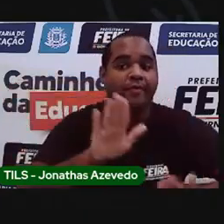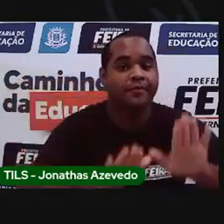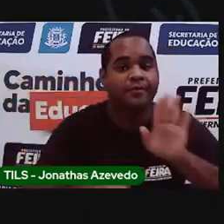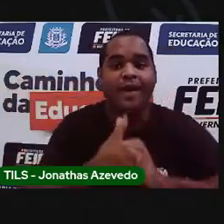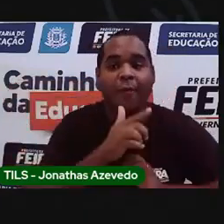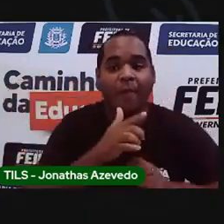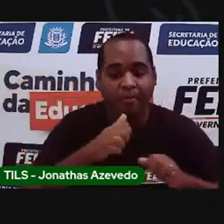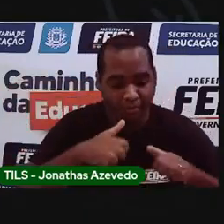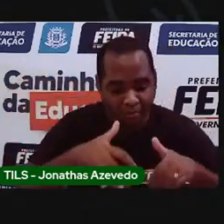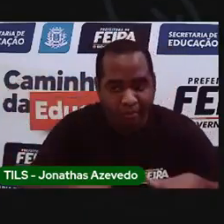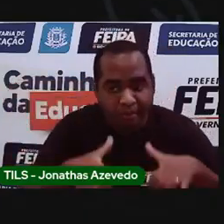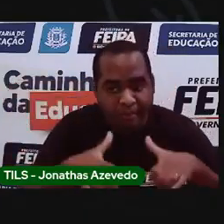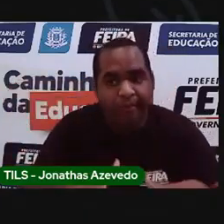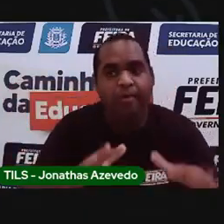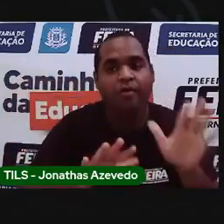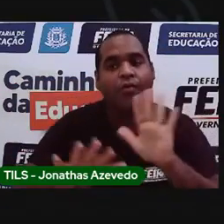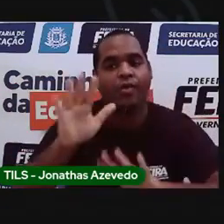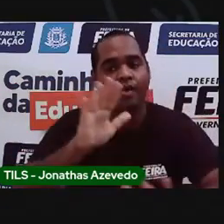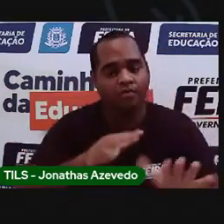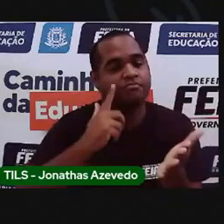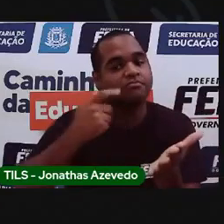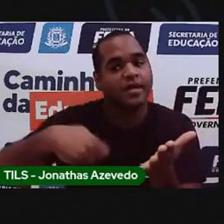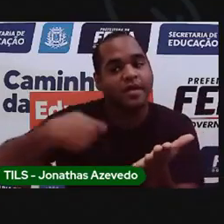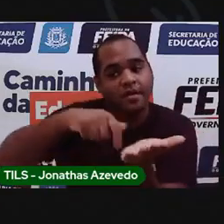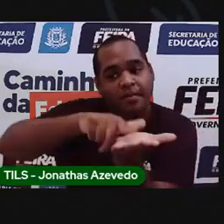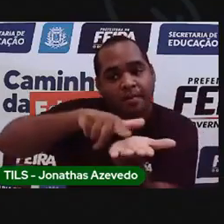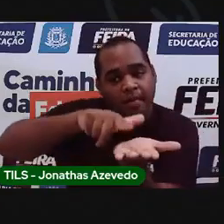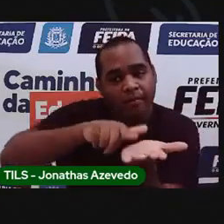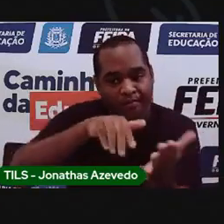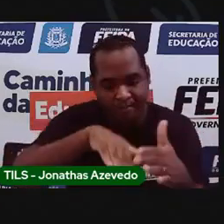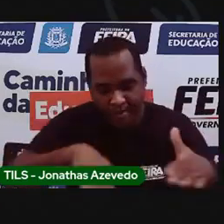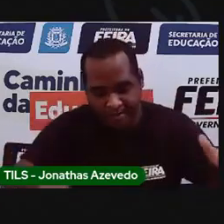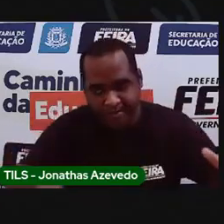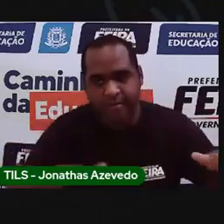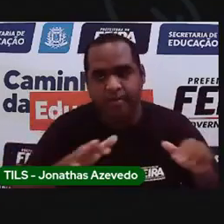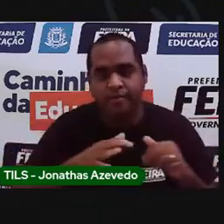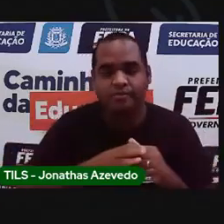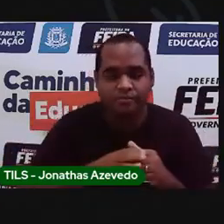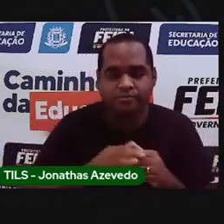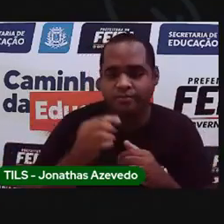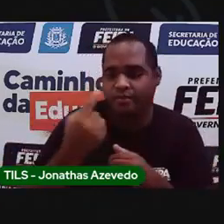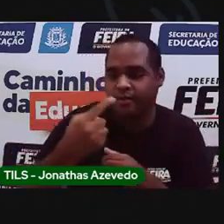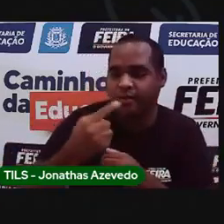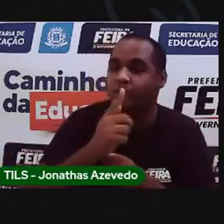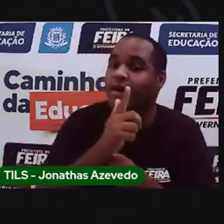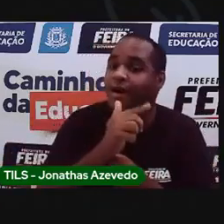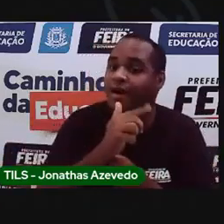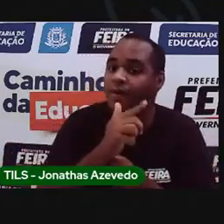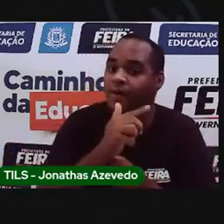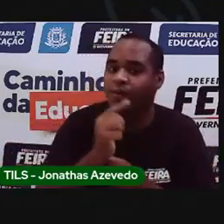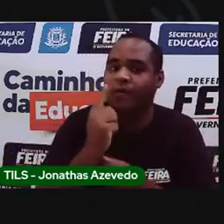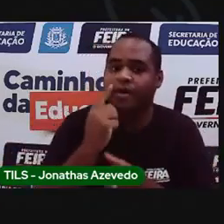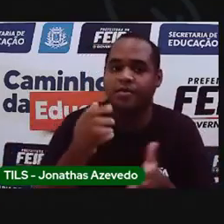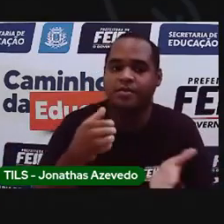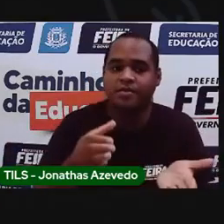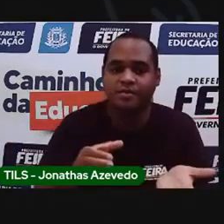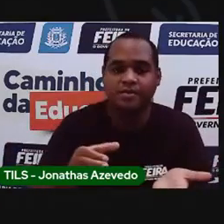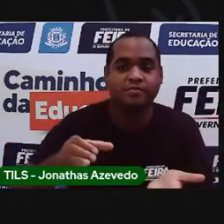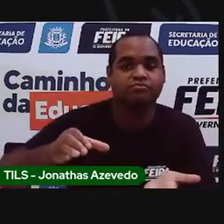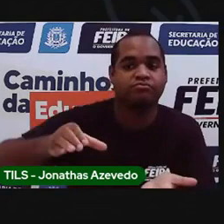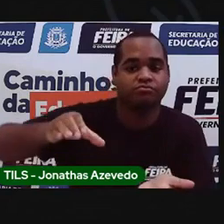não molhar a mesa lá da mamãe. Coloca um paninho embaixo, tá bom? Primeiro você vai colocar a água